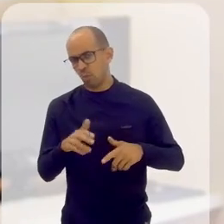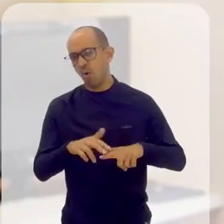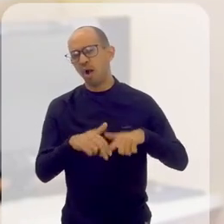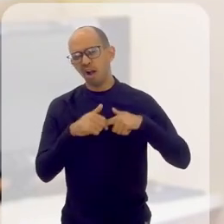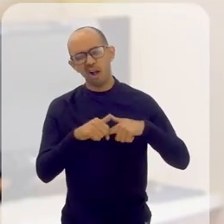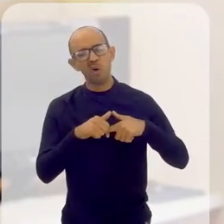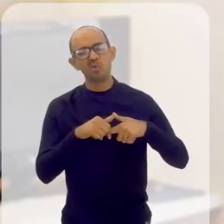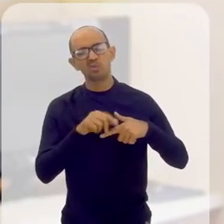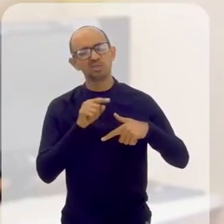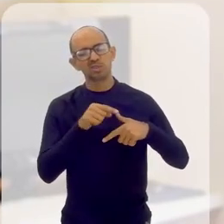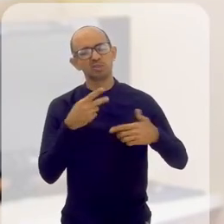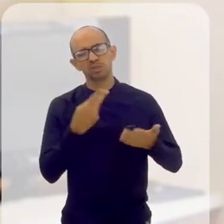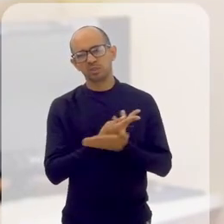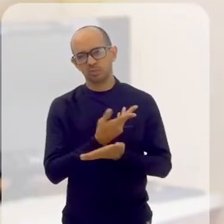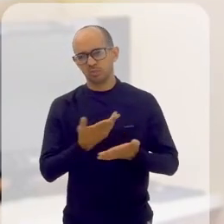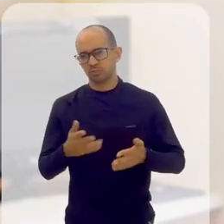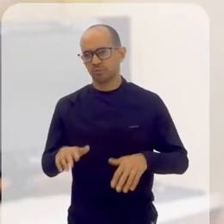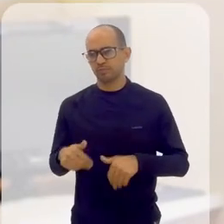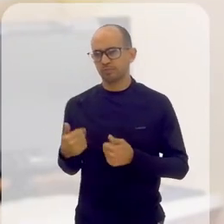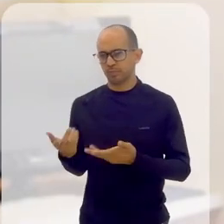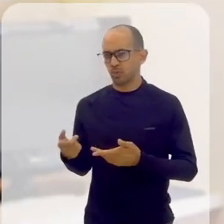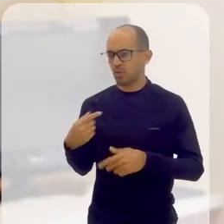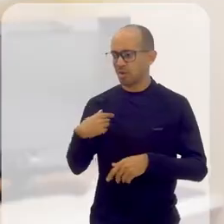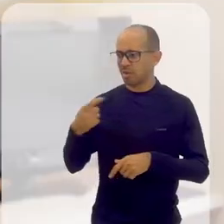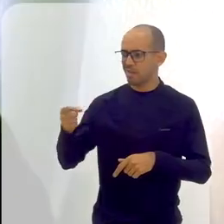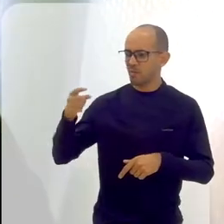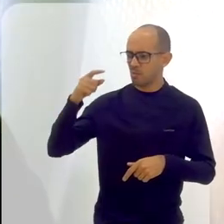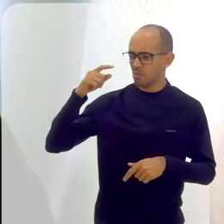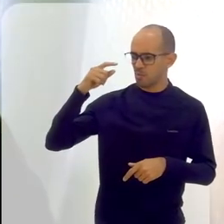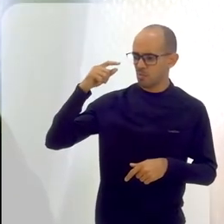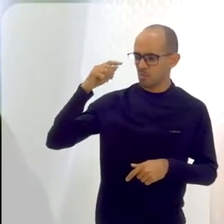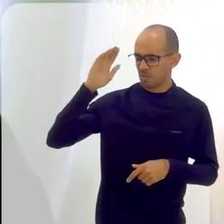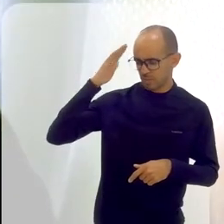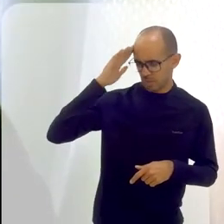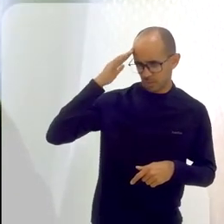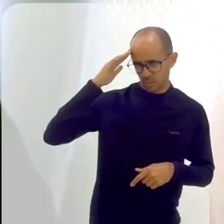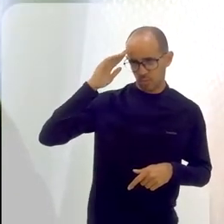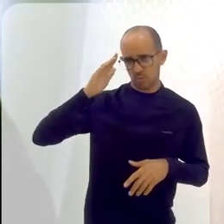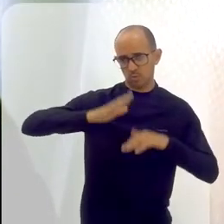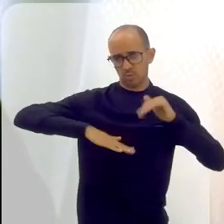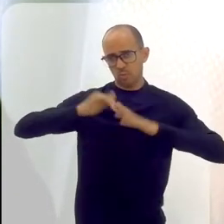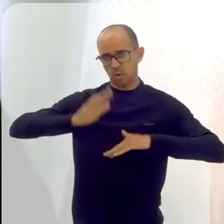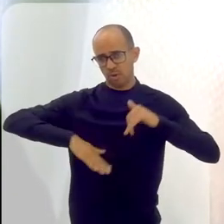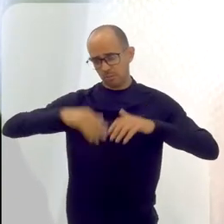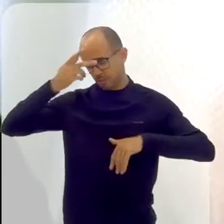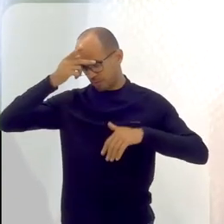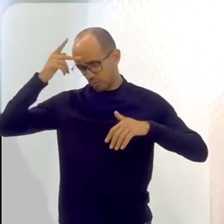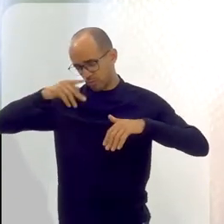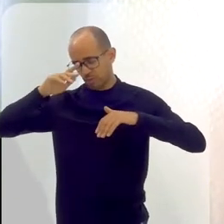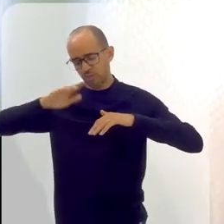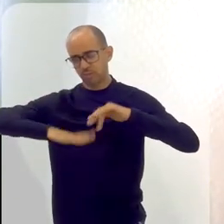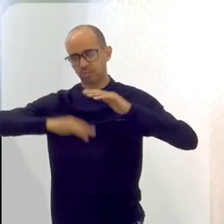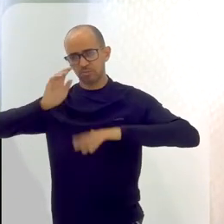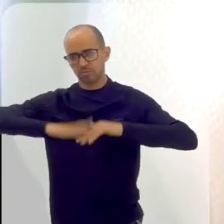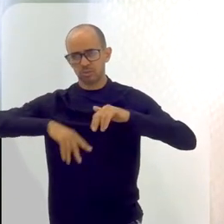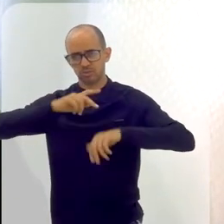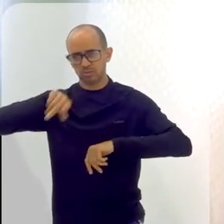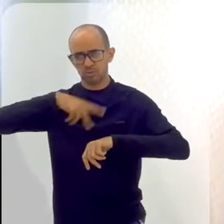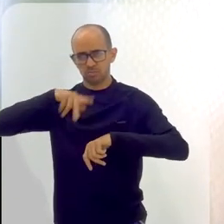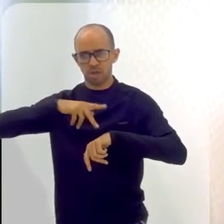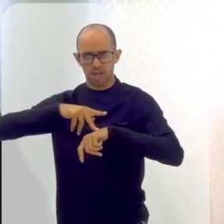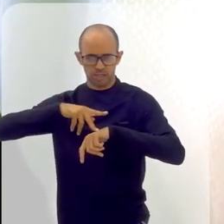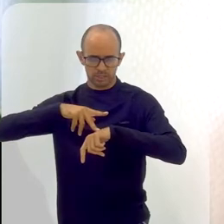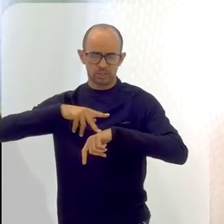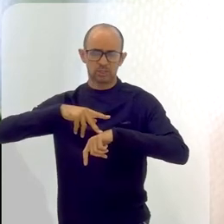por conta disso? E entender que todo indivíduo, independente do seu território, independente da sua